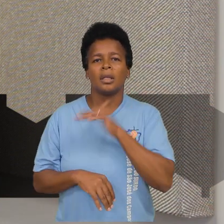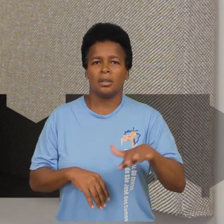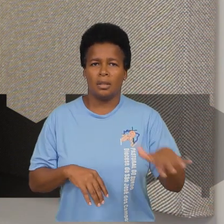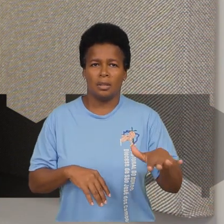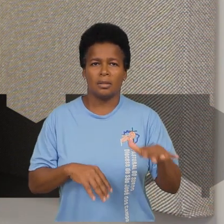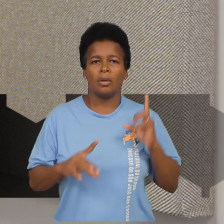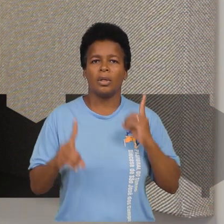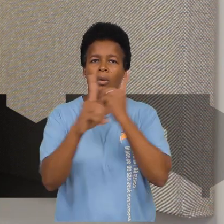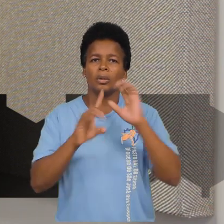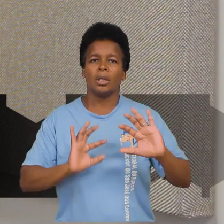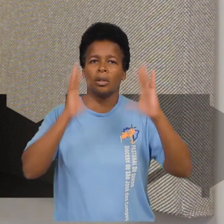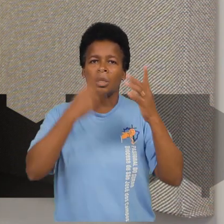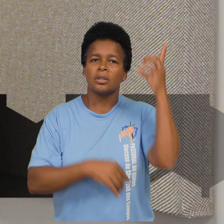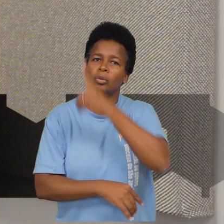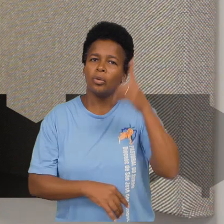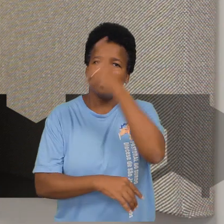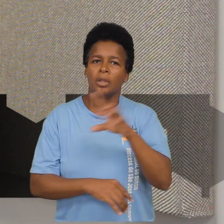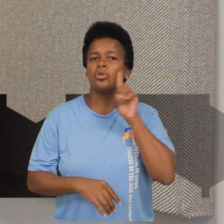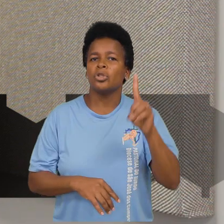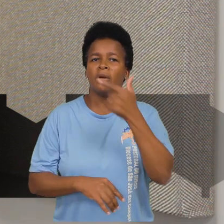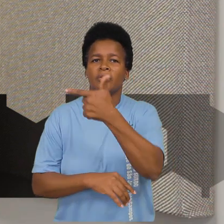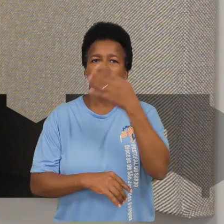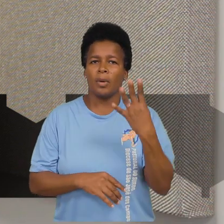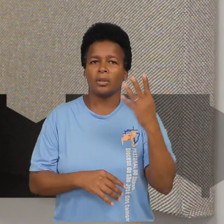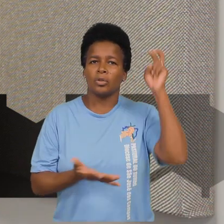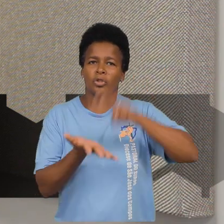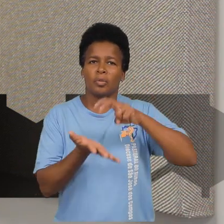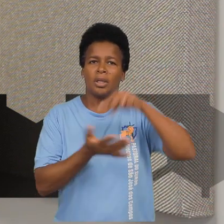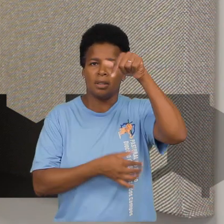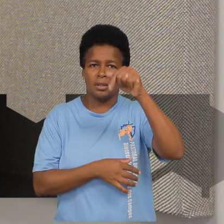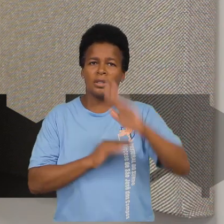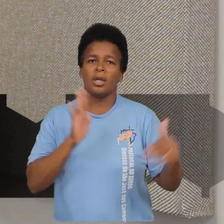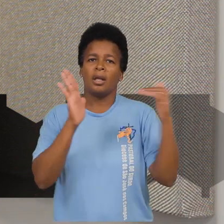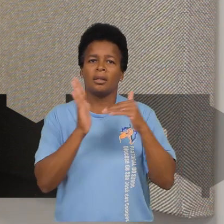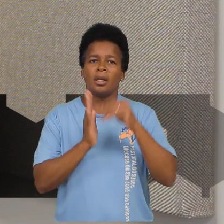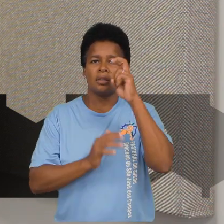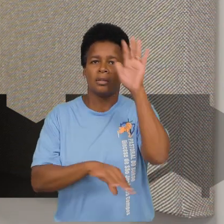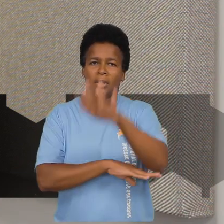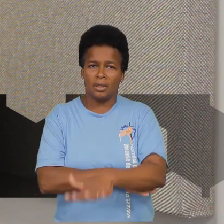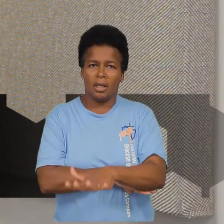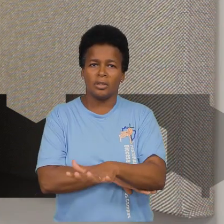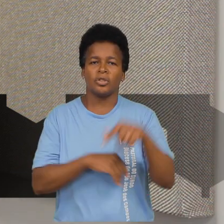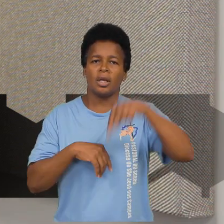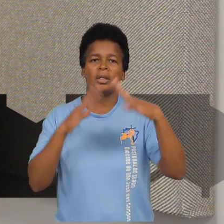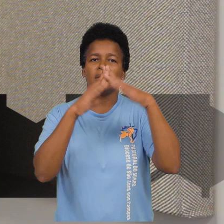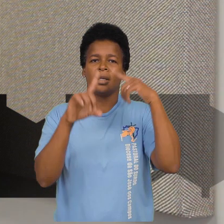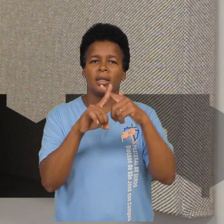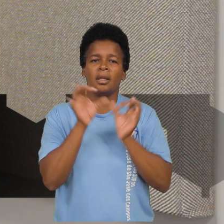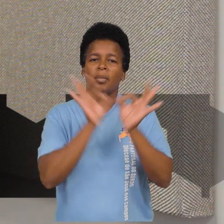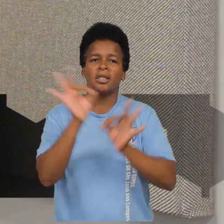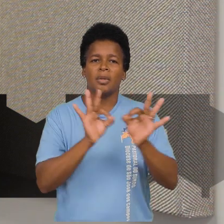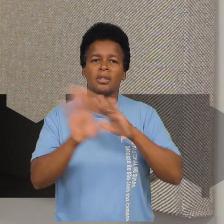O encontro acontece no domingo, dia 24, das 7 às 17 horas, no Espaço Vida, com a participação da Turminha